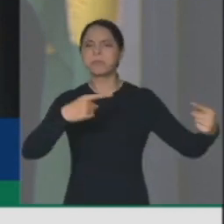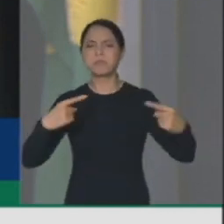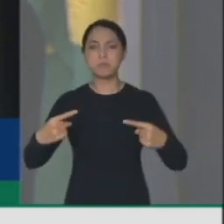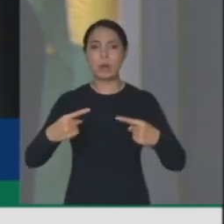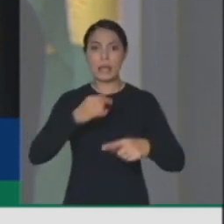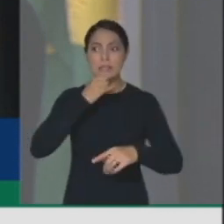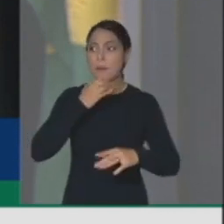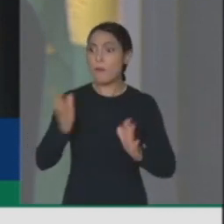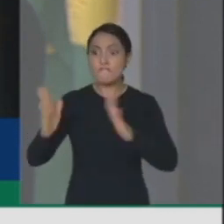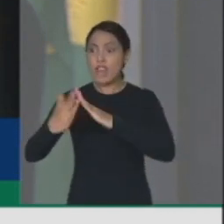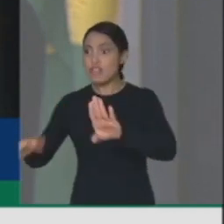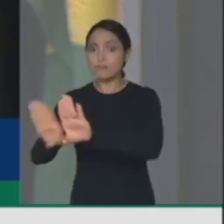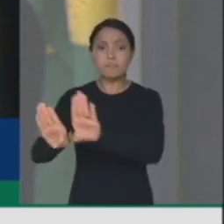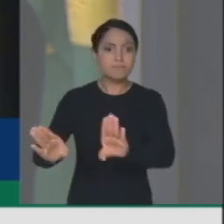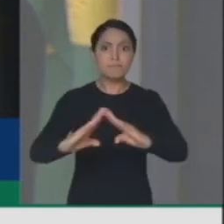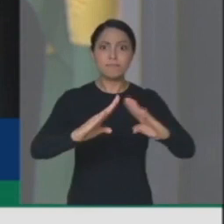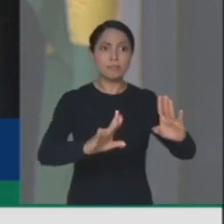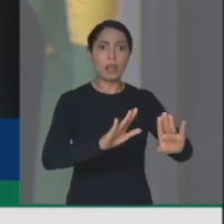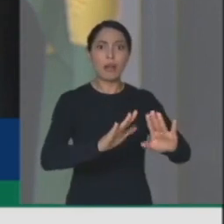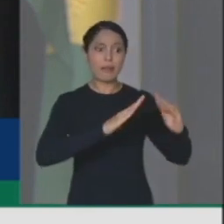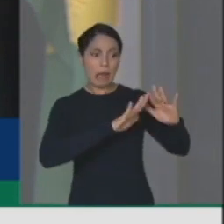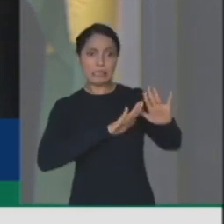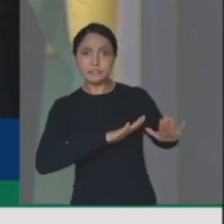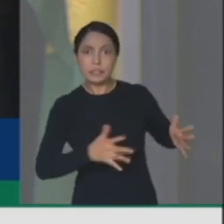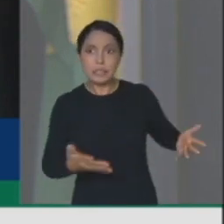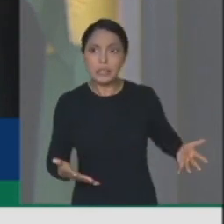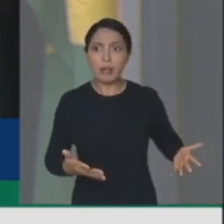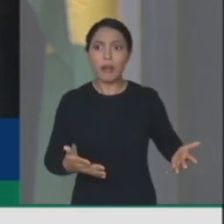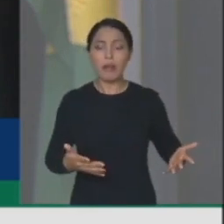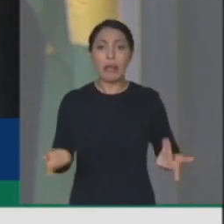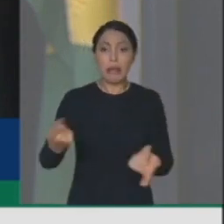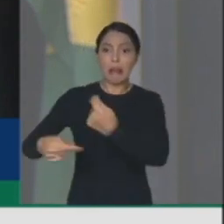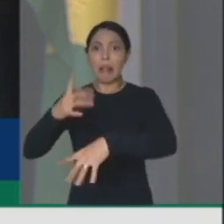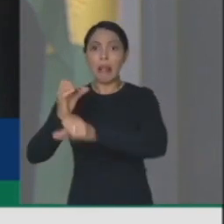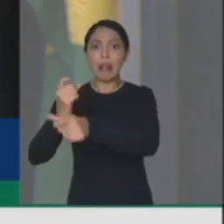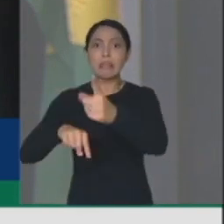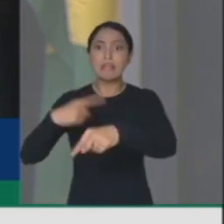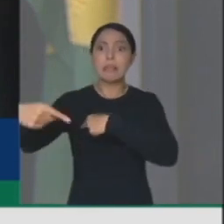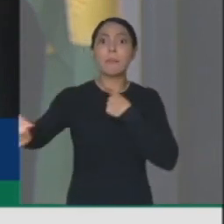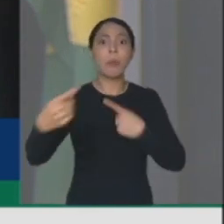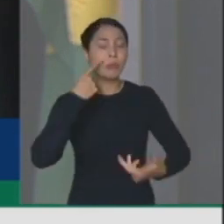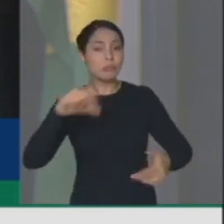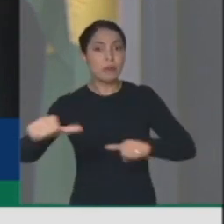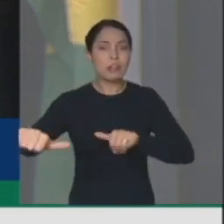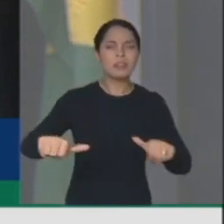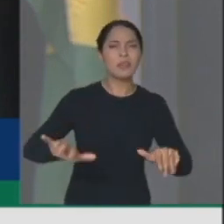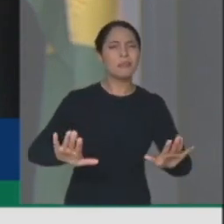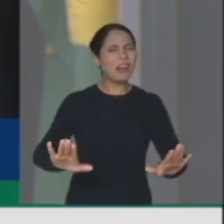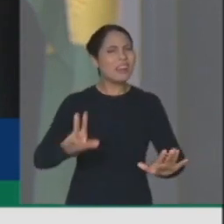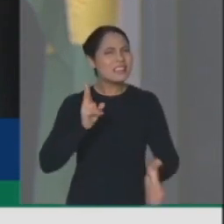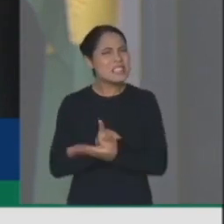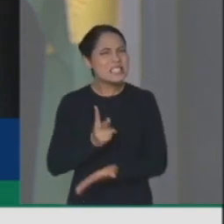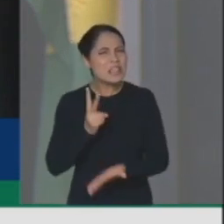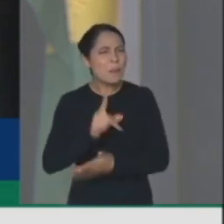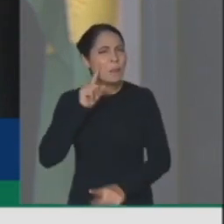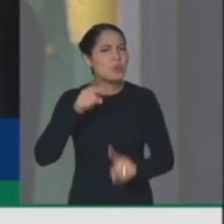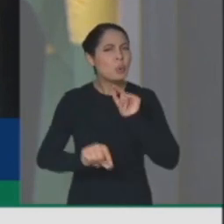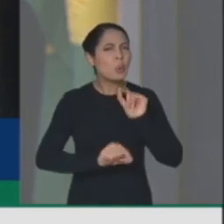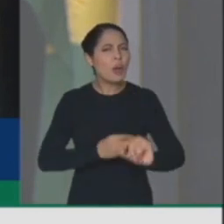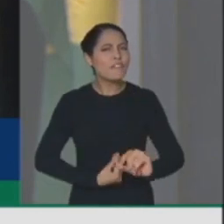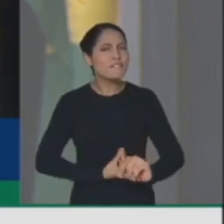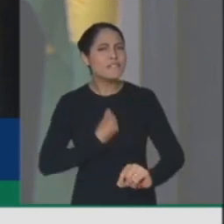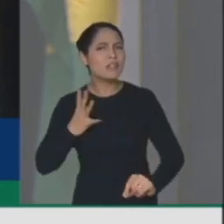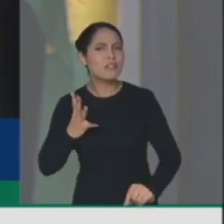Fecha tudo, fica em casa, a economia a gente vê depois. E sempre com o argumento de salvar vidas. Não